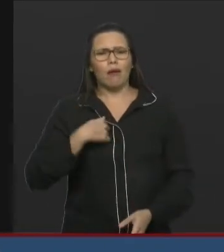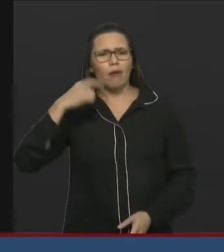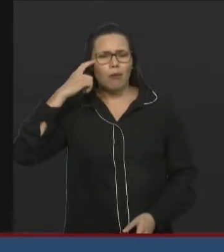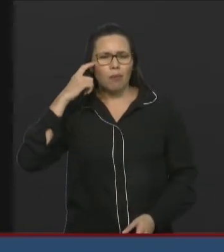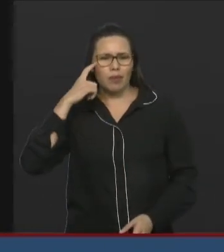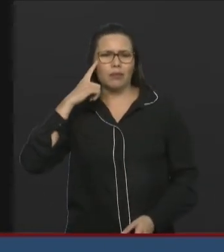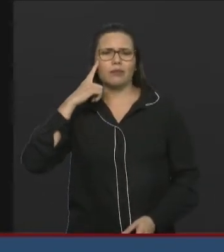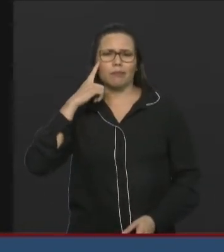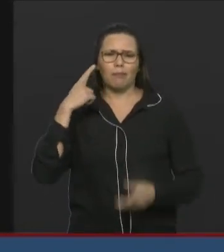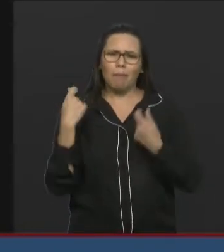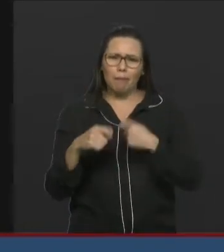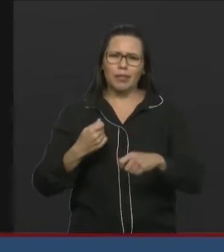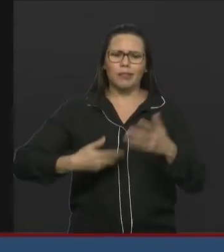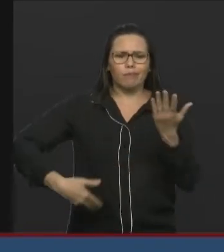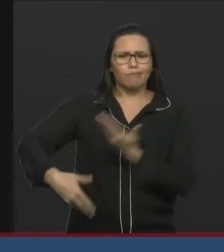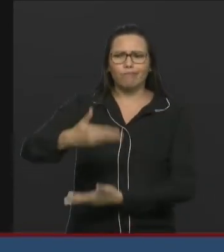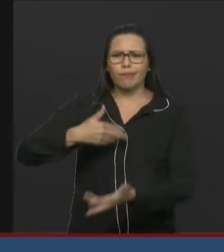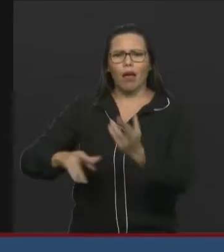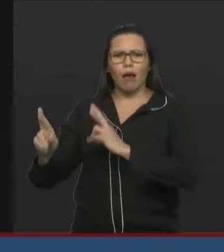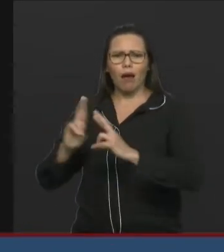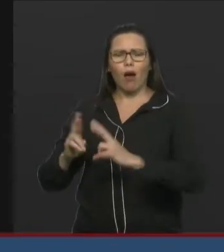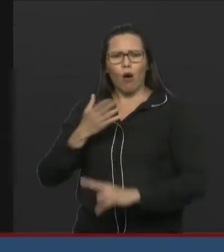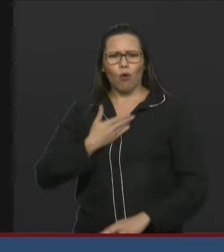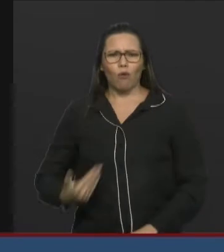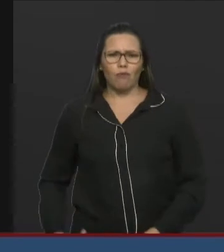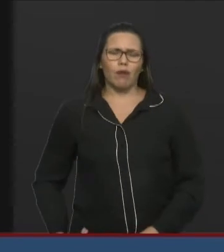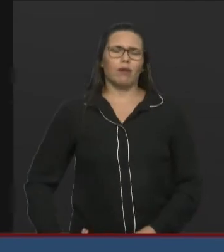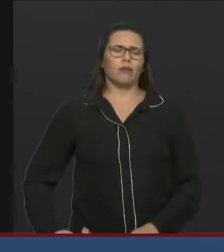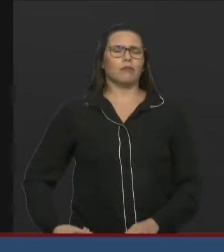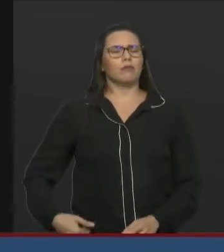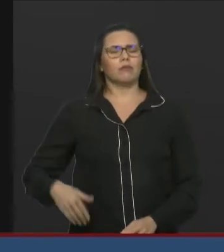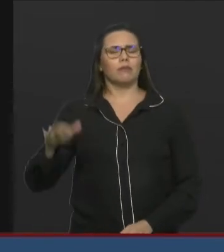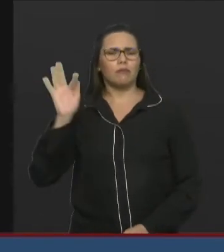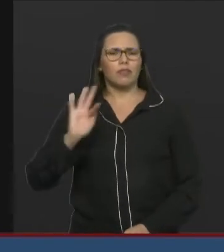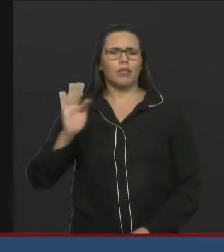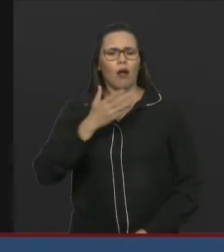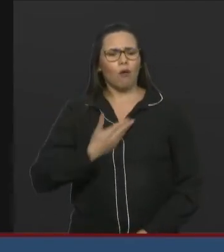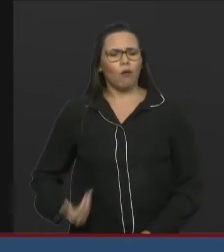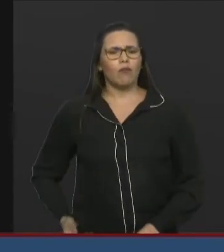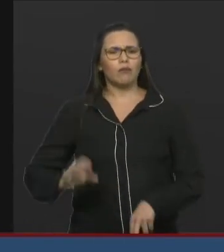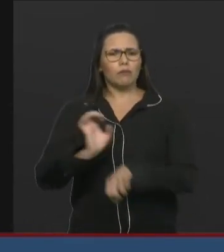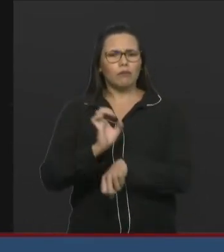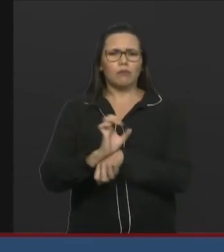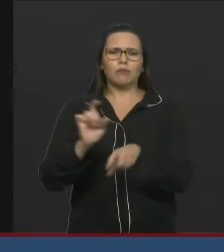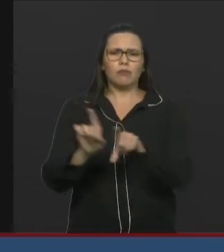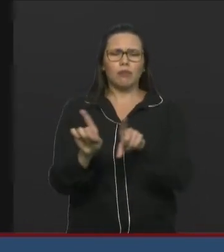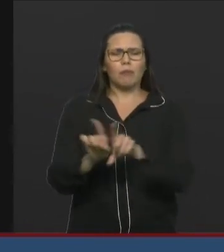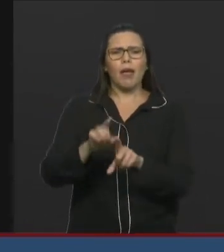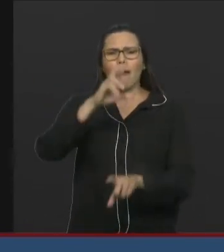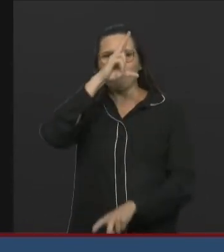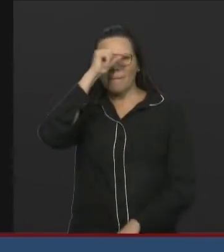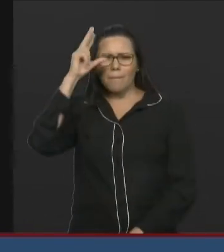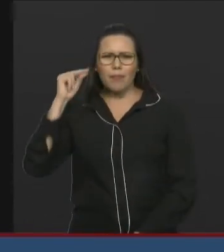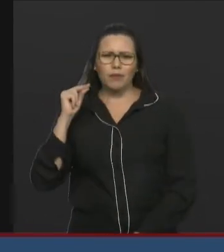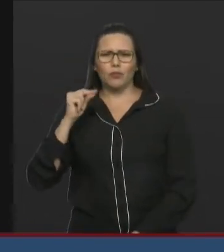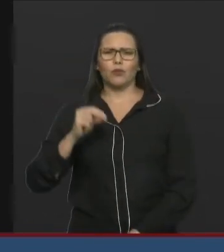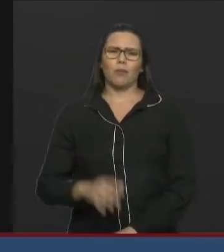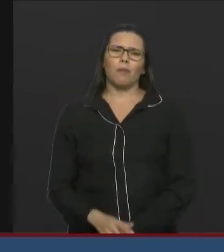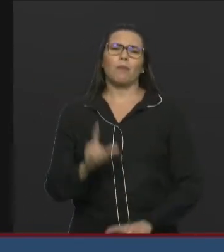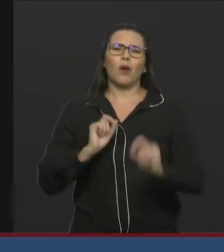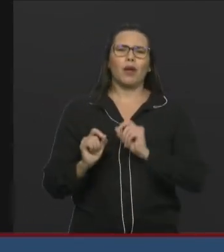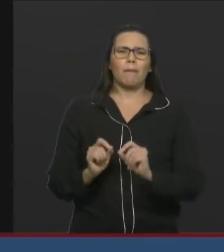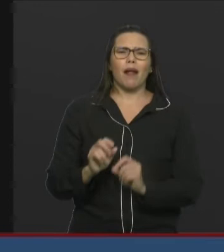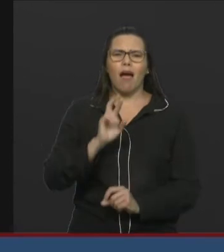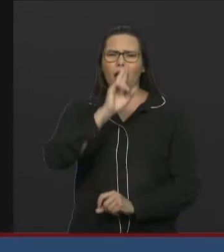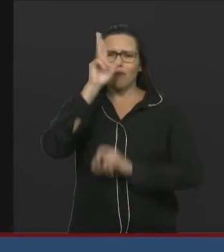estadual que está fazendo a sua parte, prefeituras e o empresariado, para que a gente possa, de fato, fazer com que a população passe por